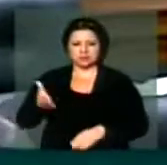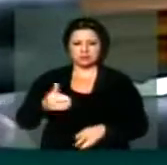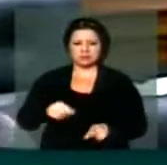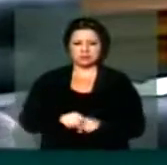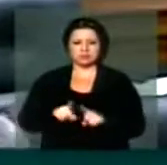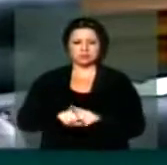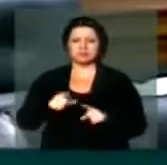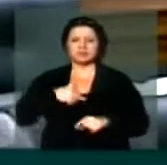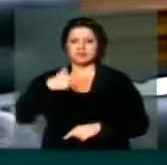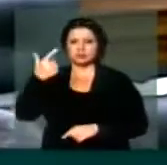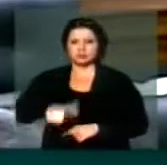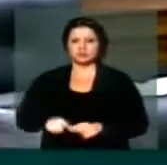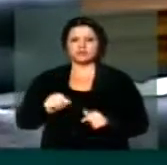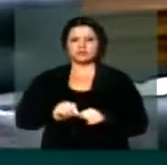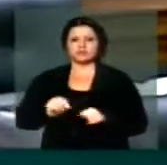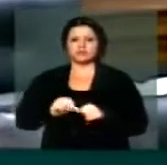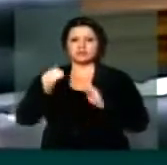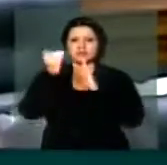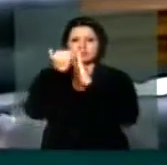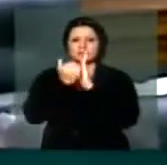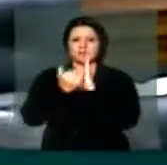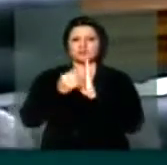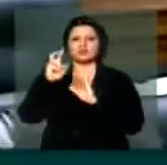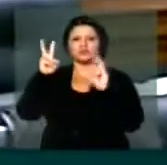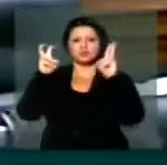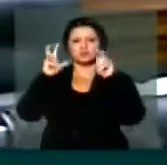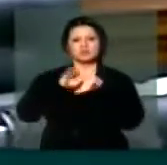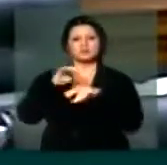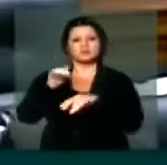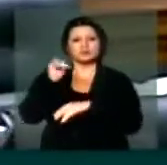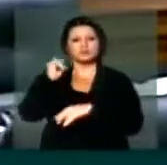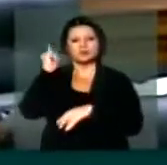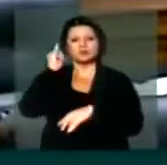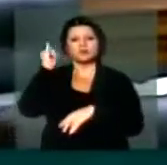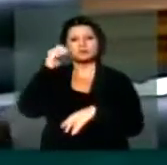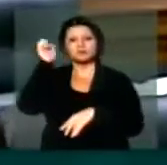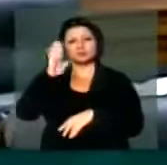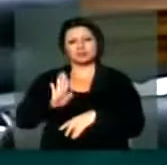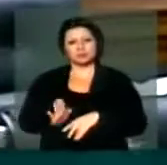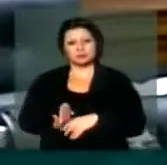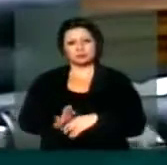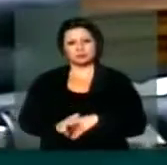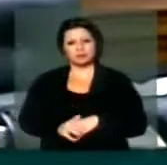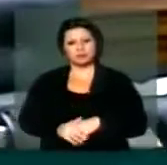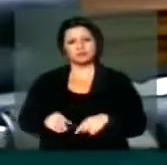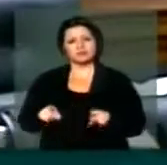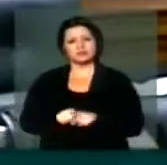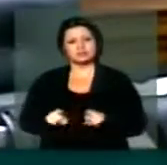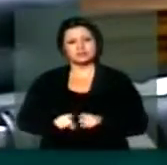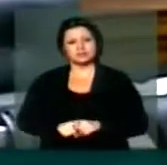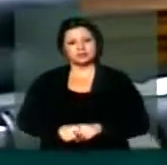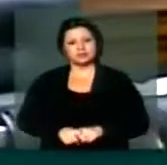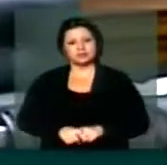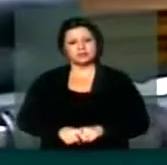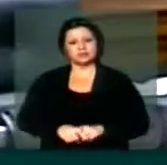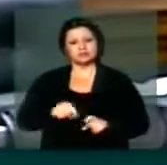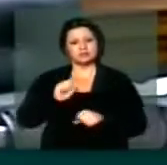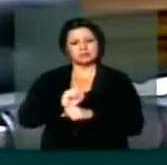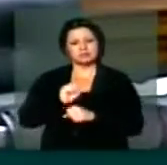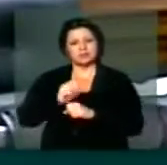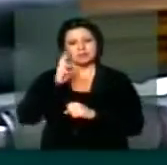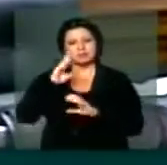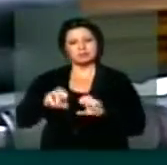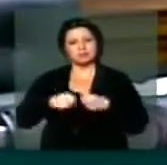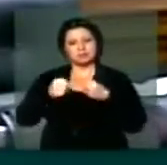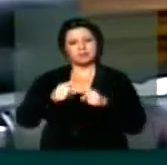Excelência, por mais uma vez, pautar uma matéria de tamanha revelança, de tamanha importância para o nosso país. Da mesma forma, esperamos que,